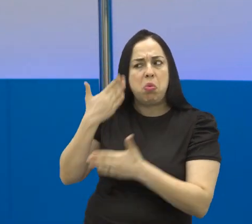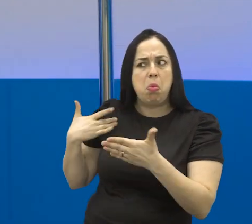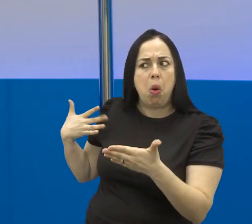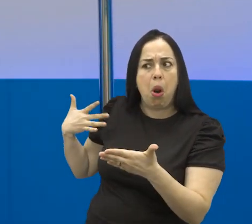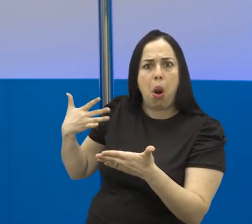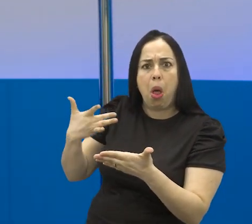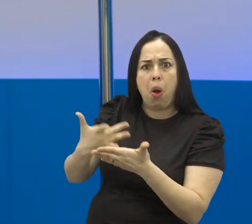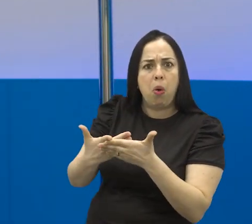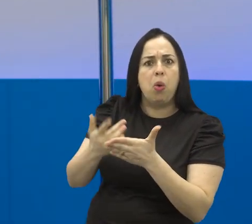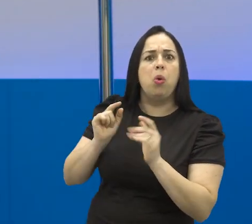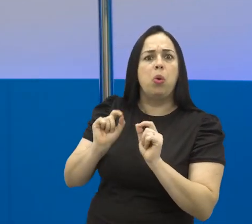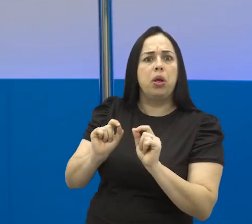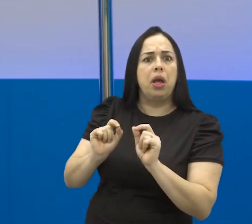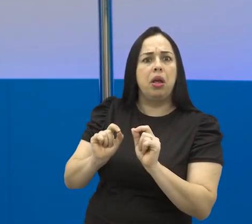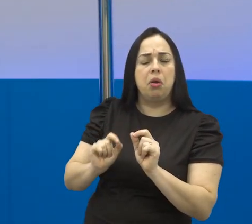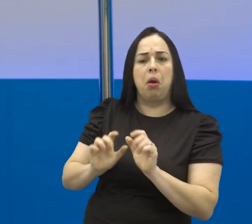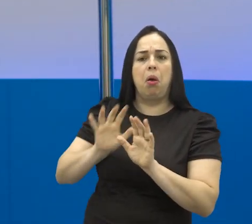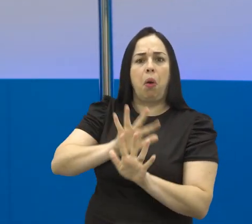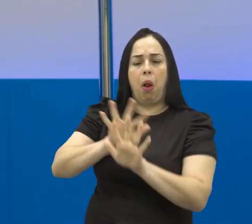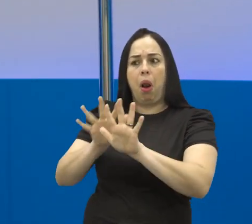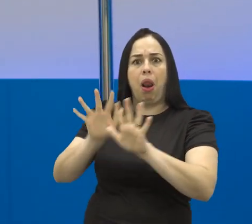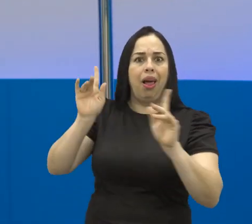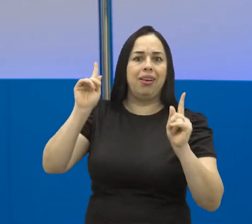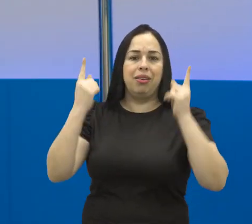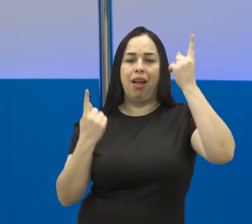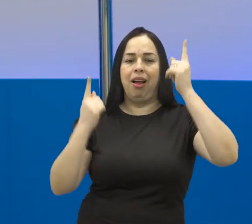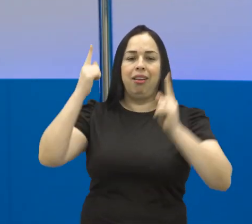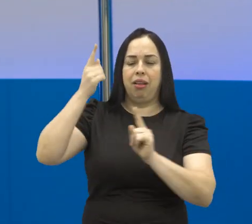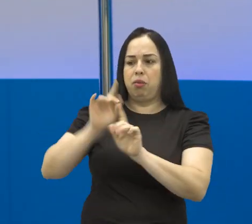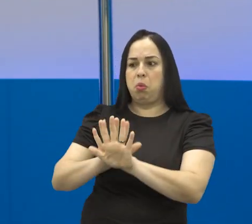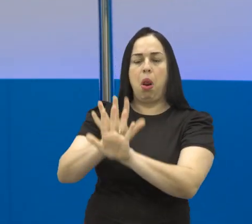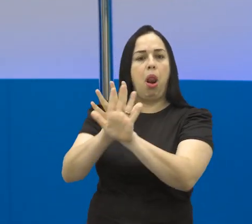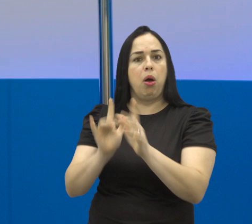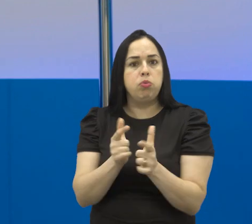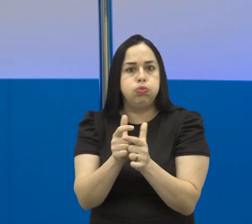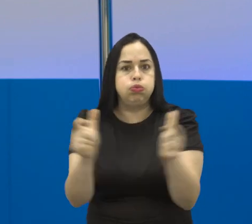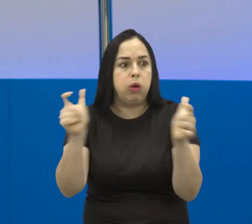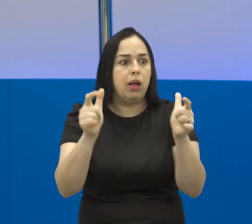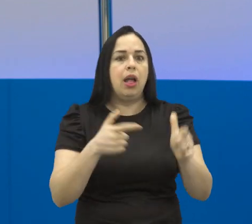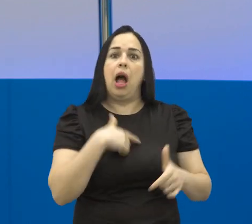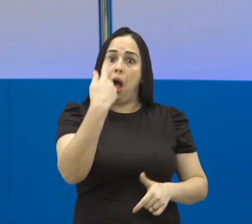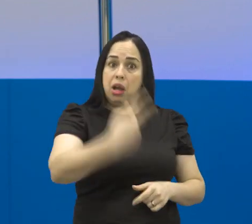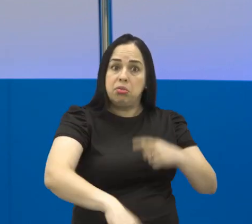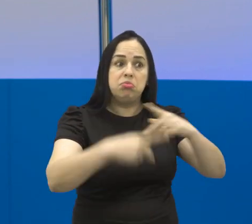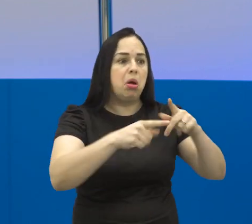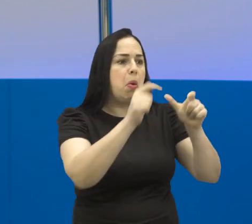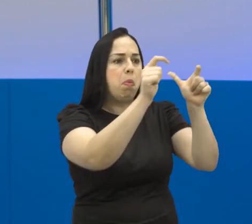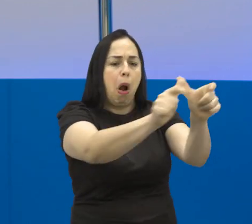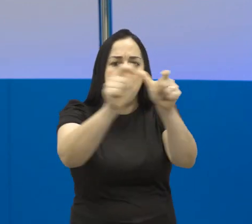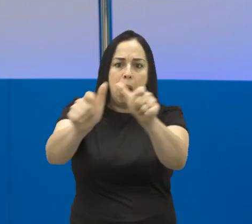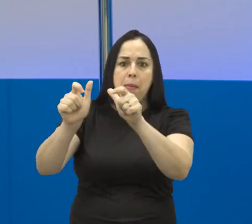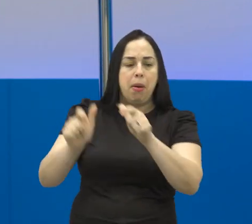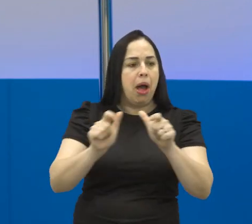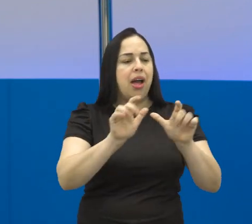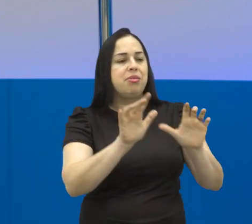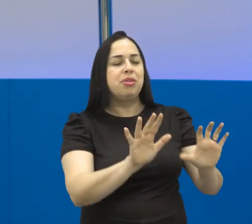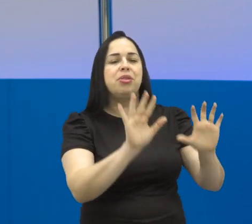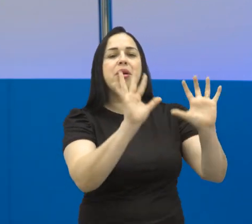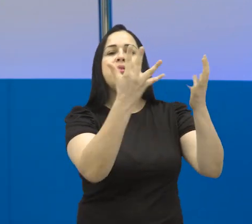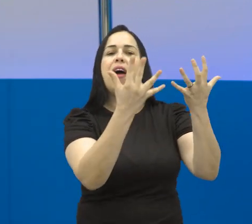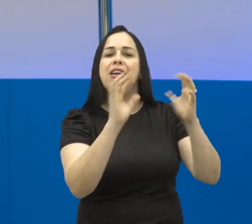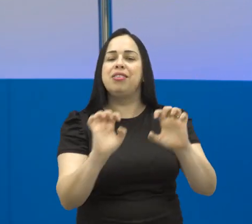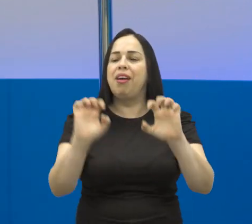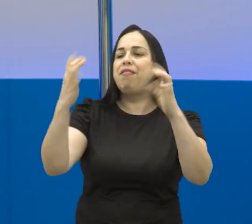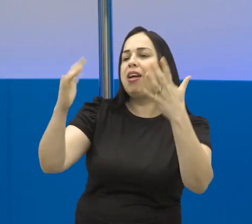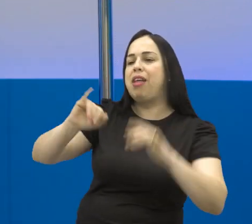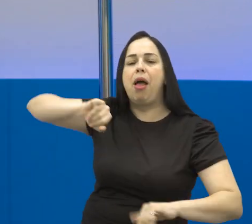anos, um crescimento dos blocos de carnaval na cidade. Em diversos locais do município, a população se reúne para se